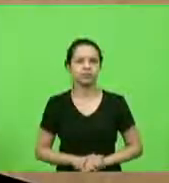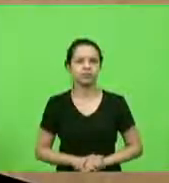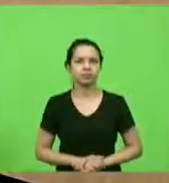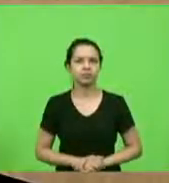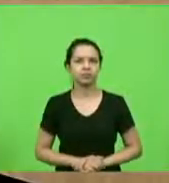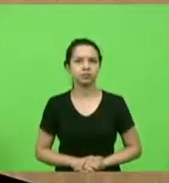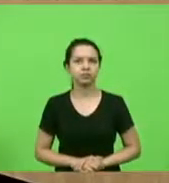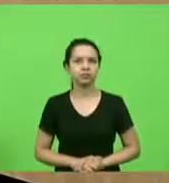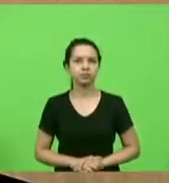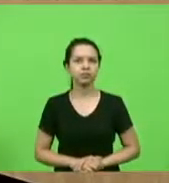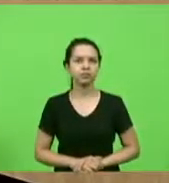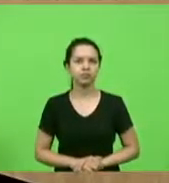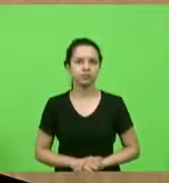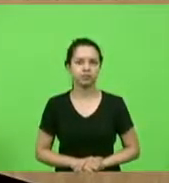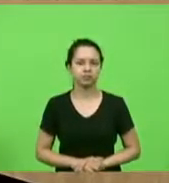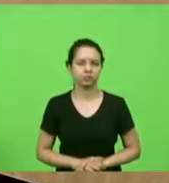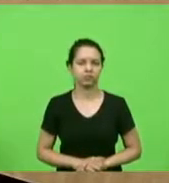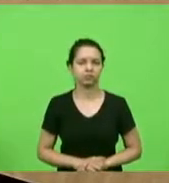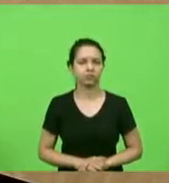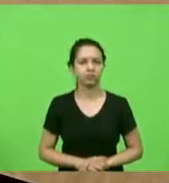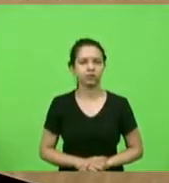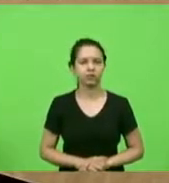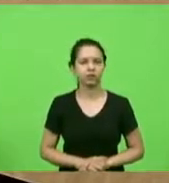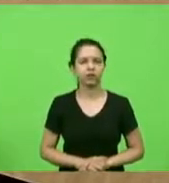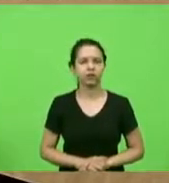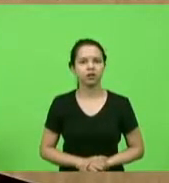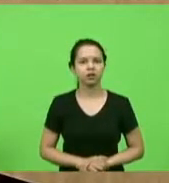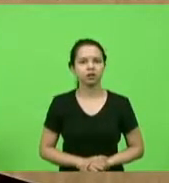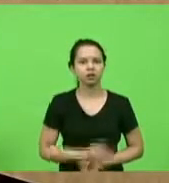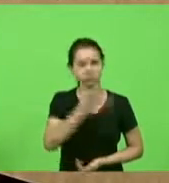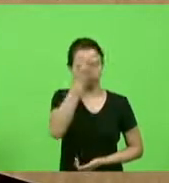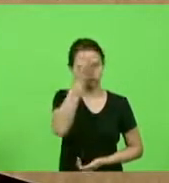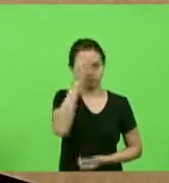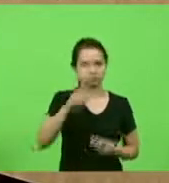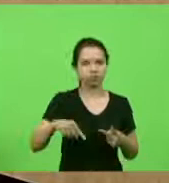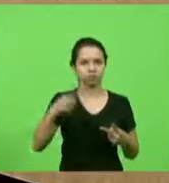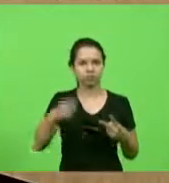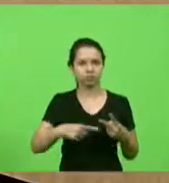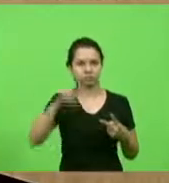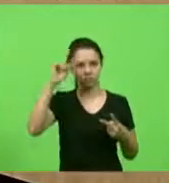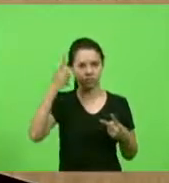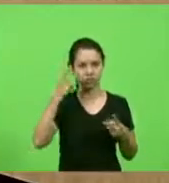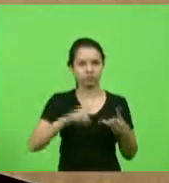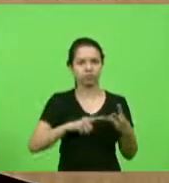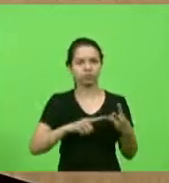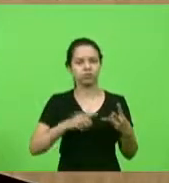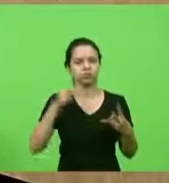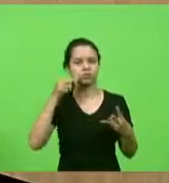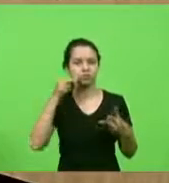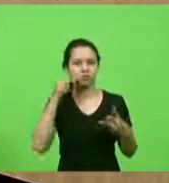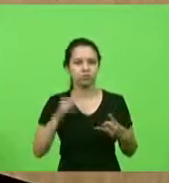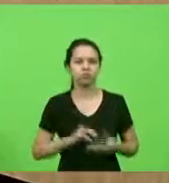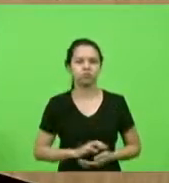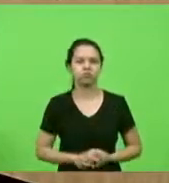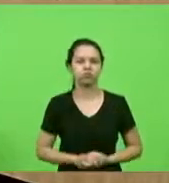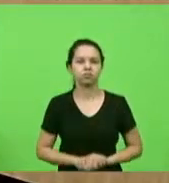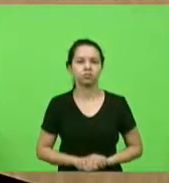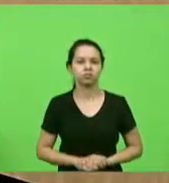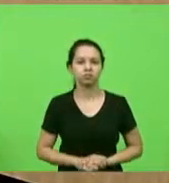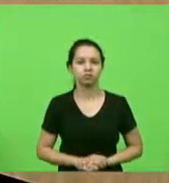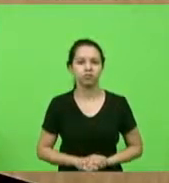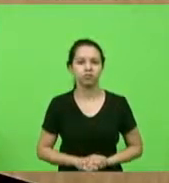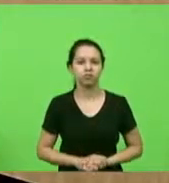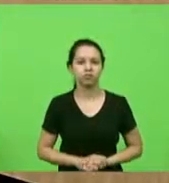Pela ordem, deputado Ismael dos Santos, na sequência, deputado Milton Albus, depois deputada Marlene Fengler. Depois